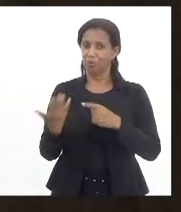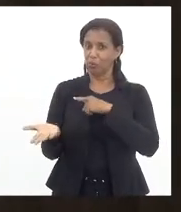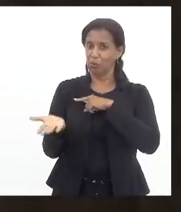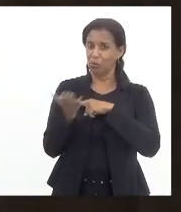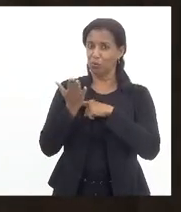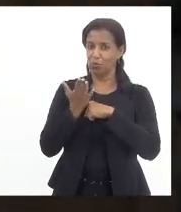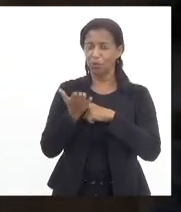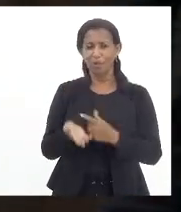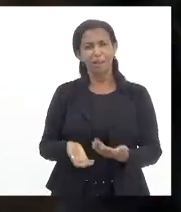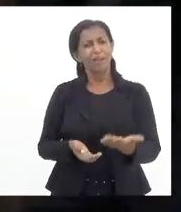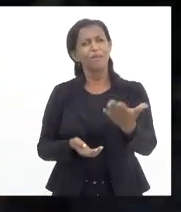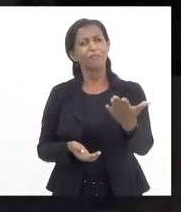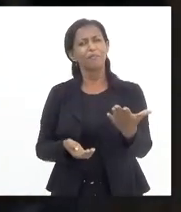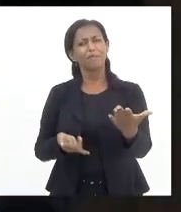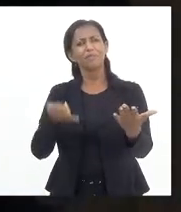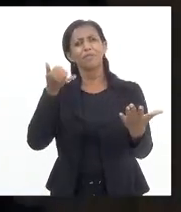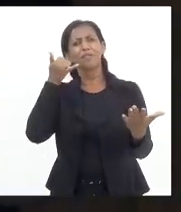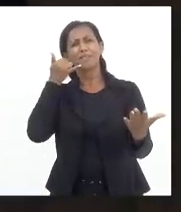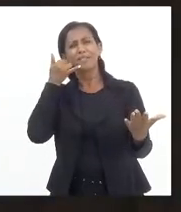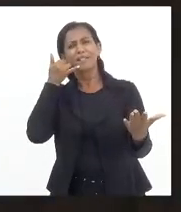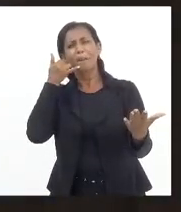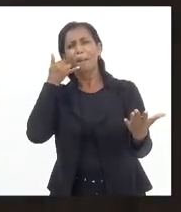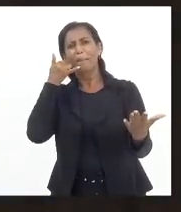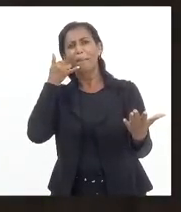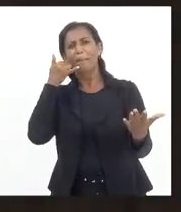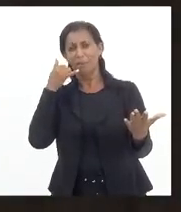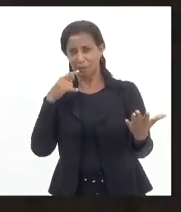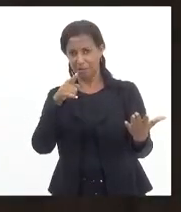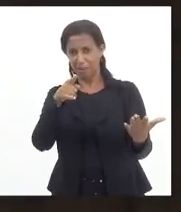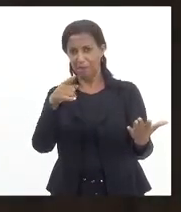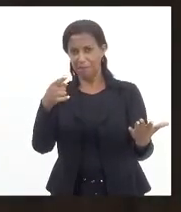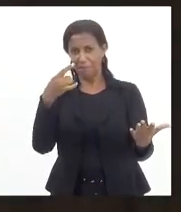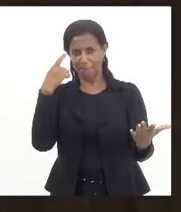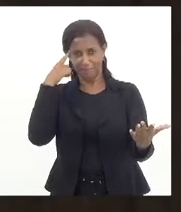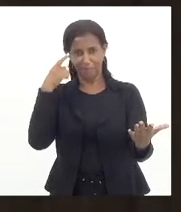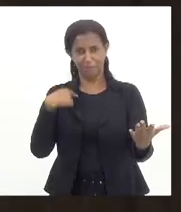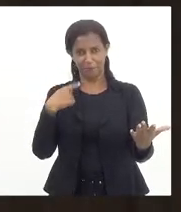a Vossa Excelência atender o telefone, mas está ouvindo o eu estou dizendo, que eu conheço a Vossa Excelência.